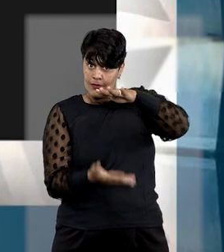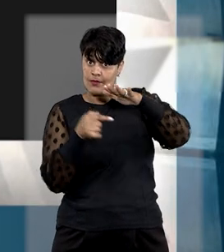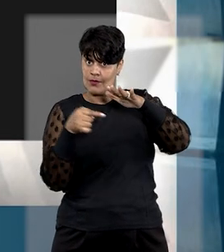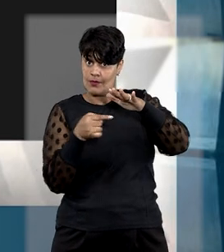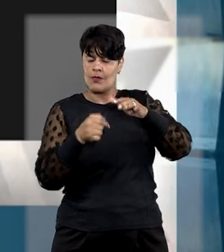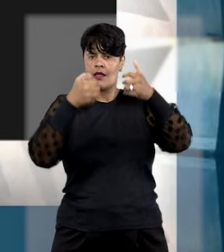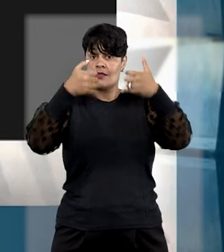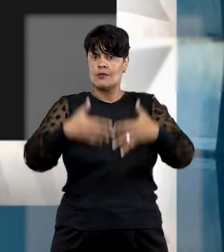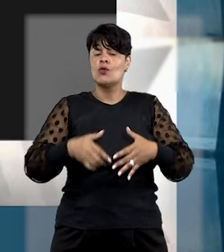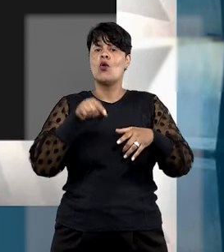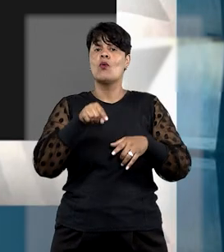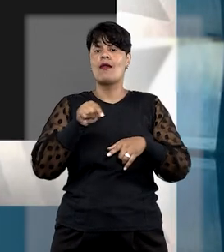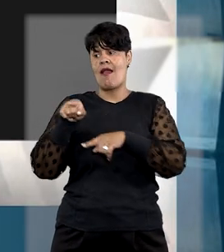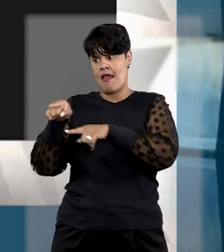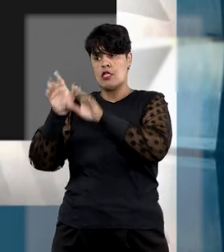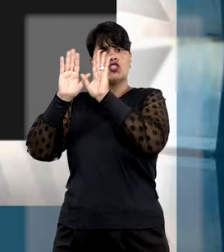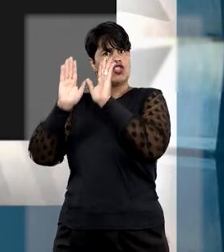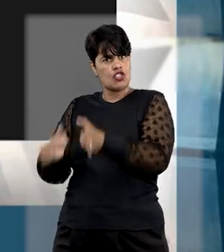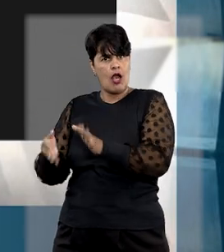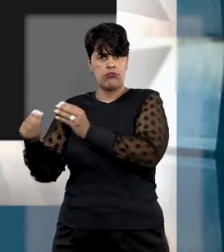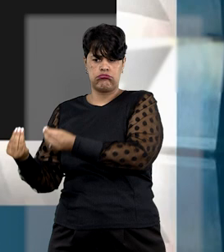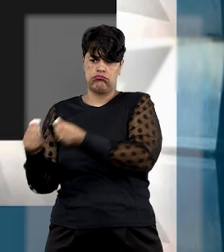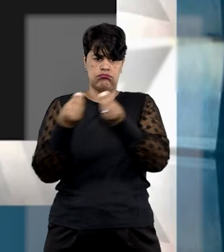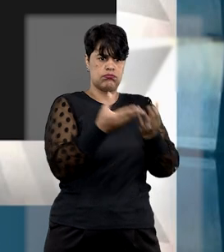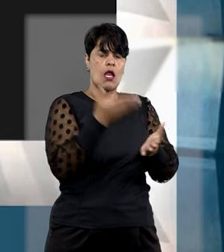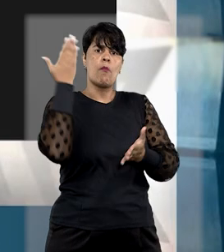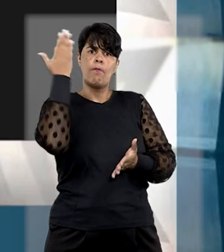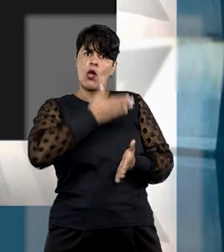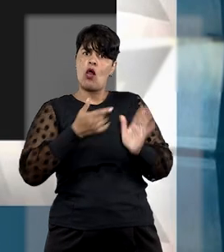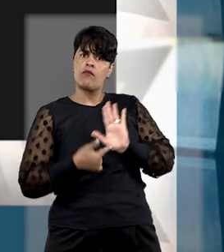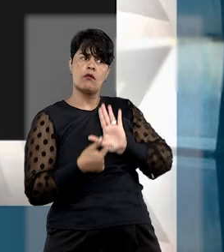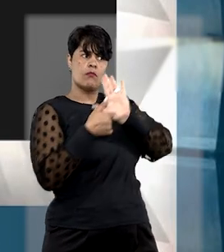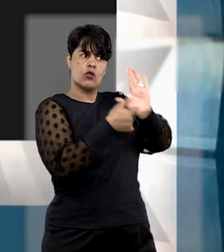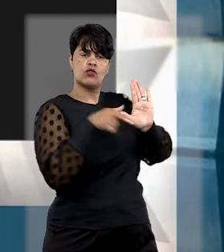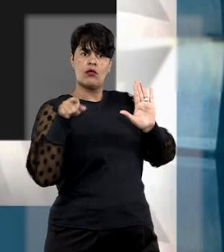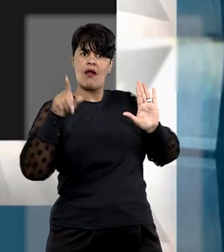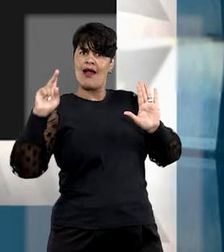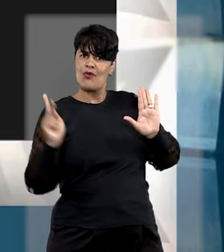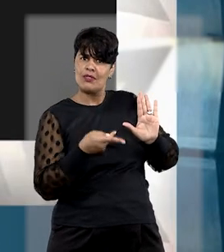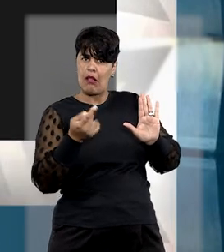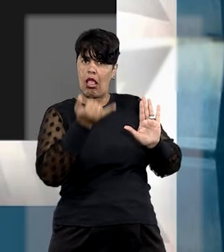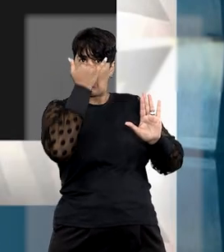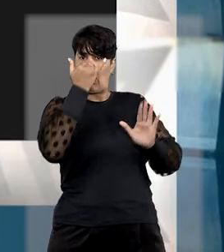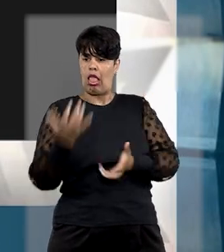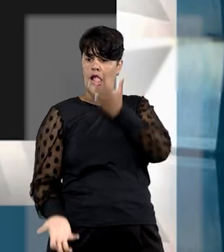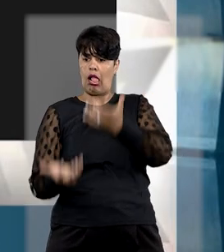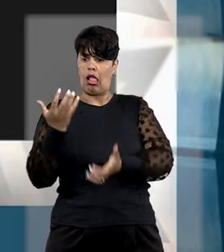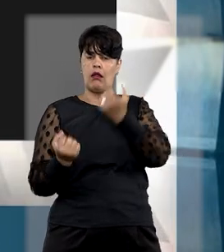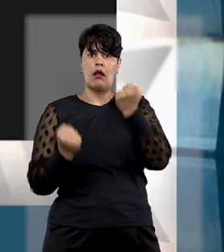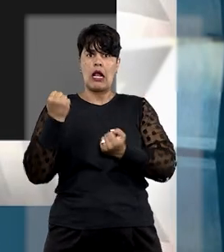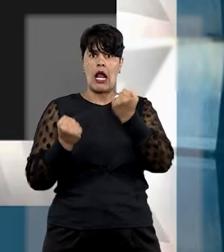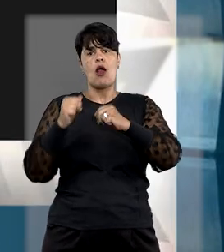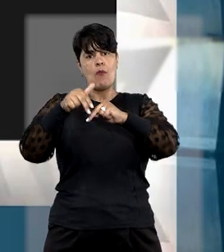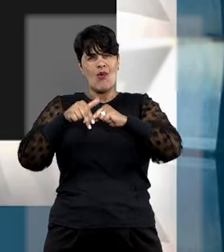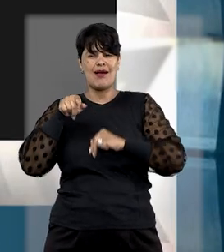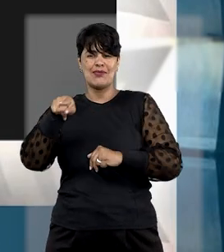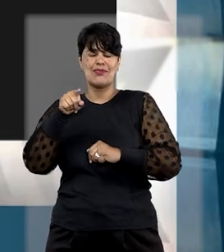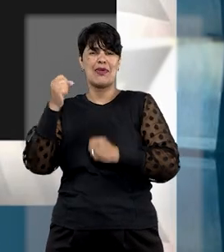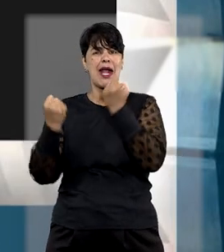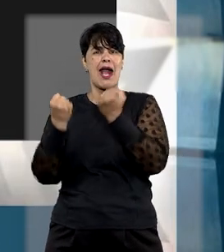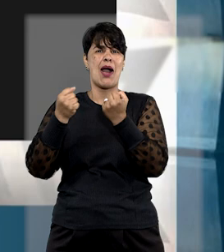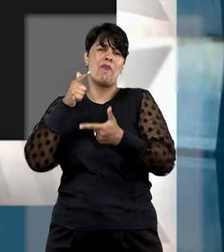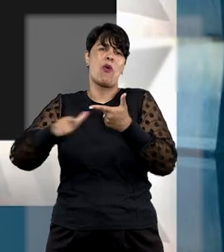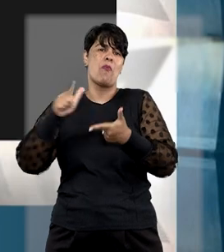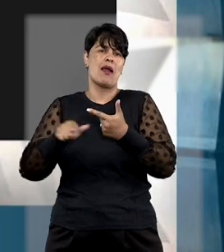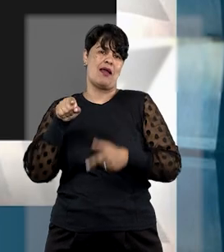consumidor cumpriu a exigência de prova ao demonstrar que o acidente de consumo derivou do produto, uma vez